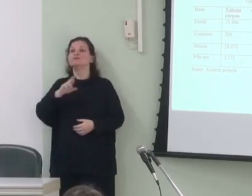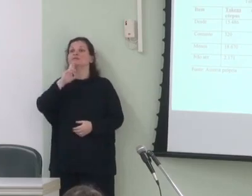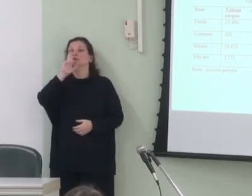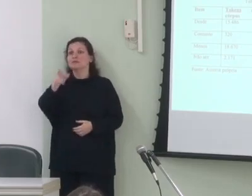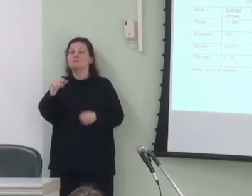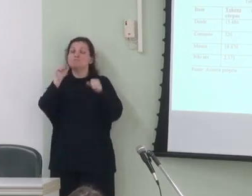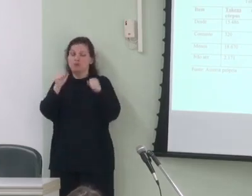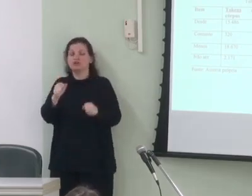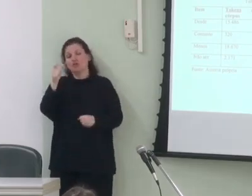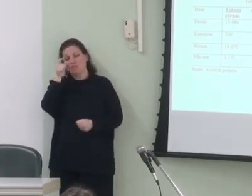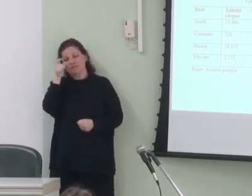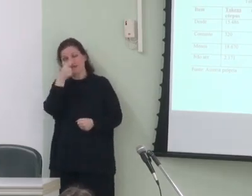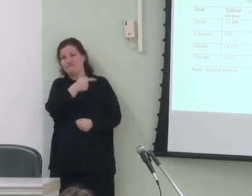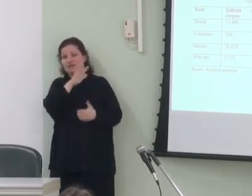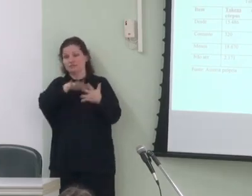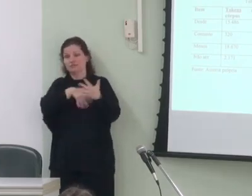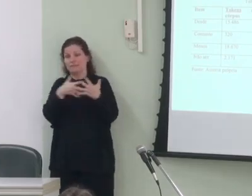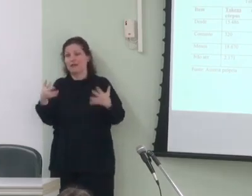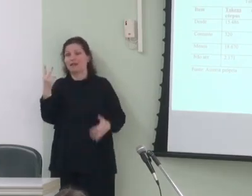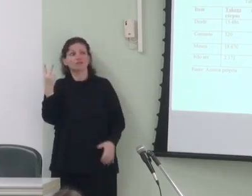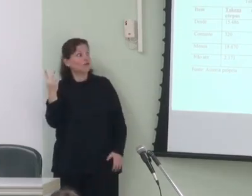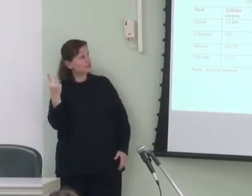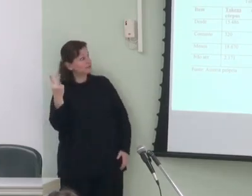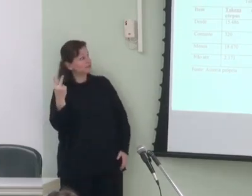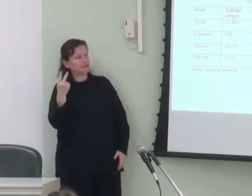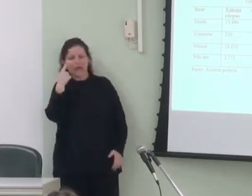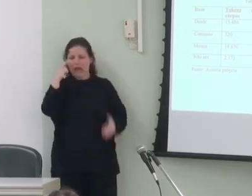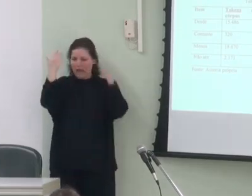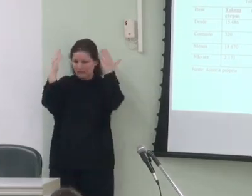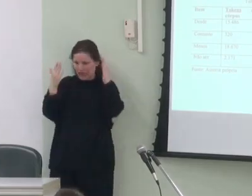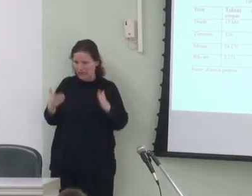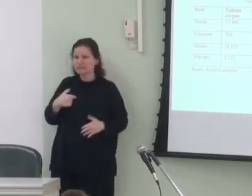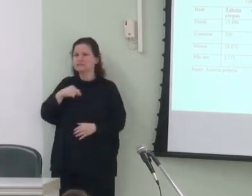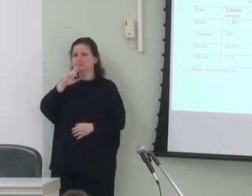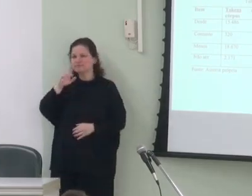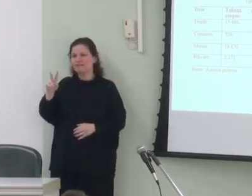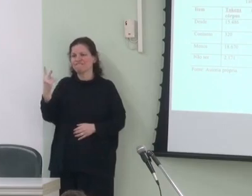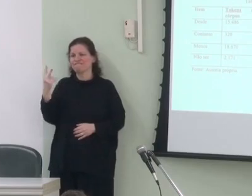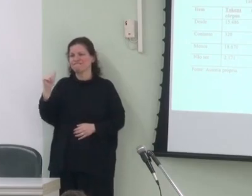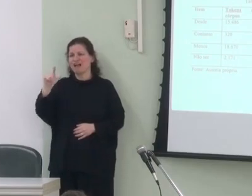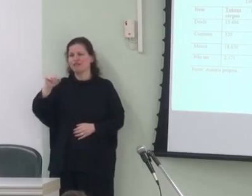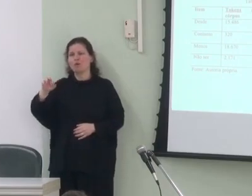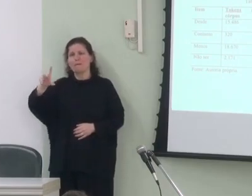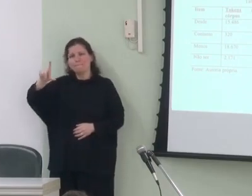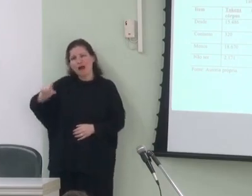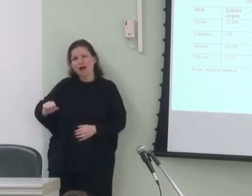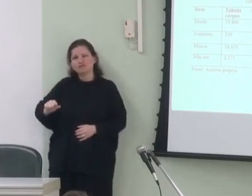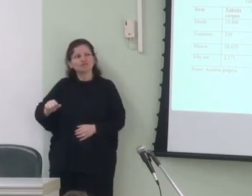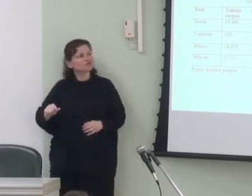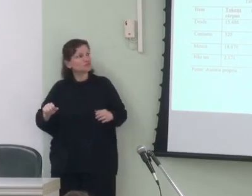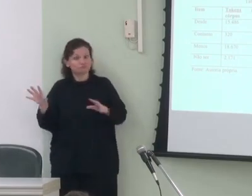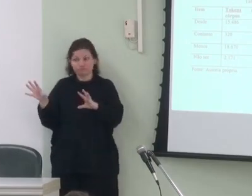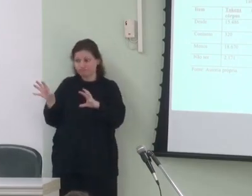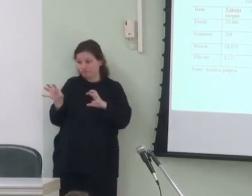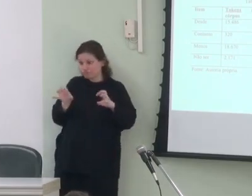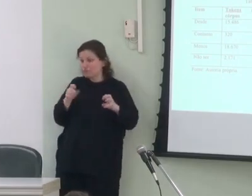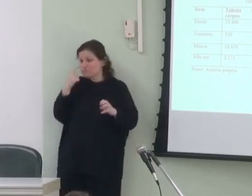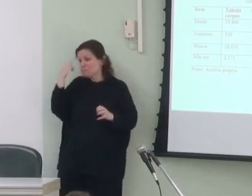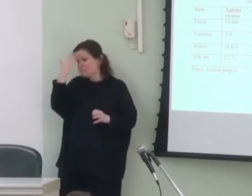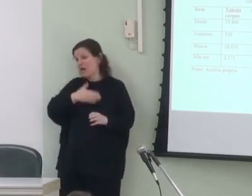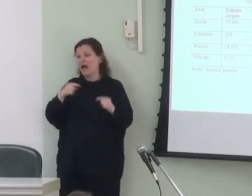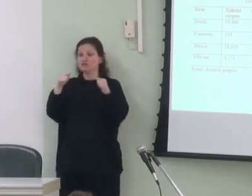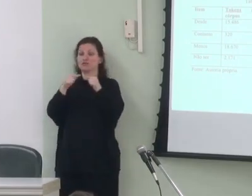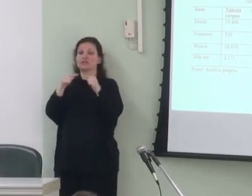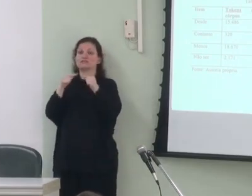podem ser observados na tabela 2 essa análise quando resulta num valor mais baixo na coluna do atraído revela uma associação